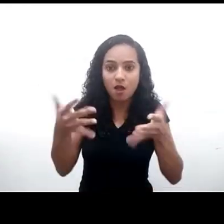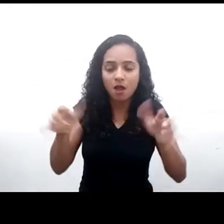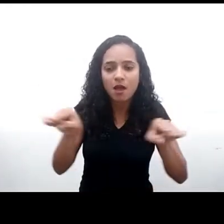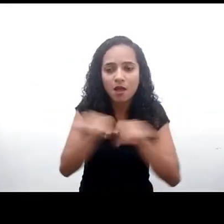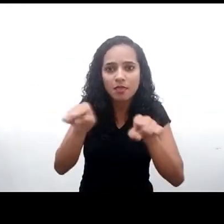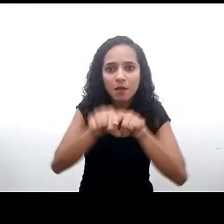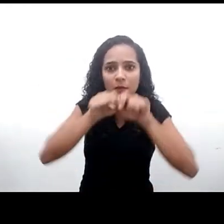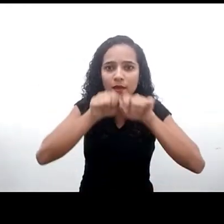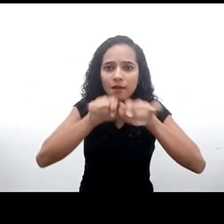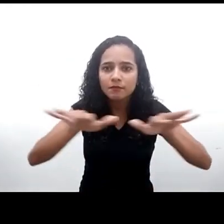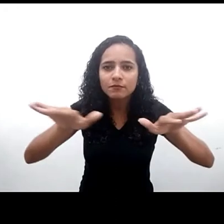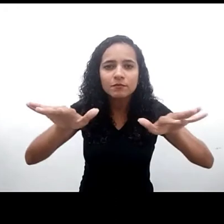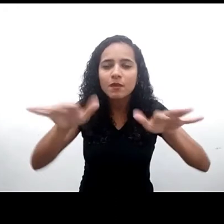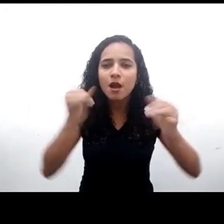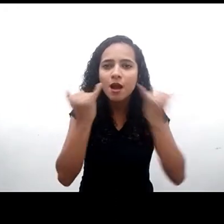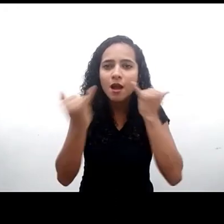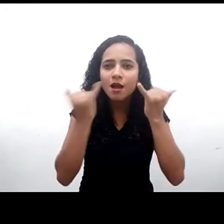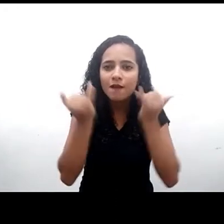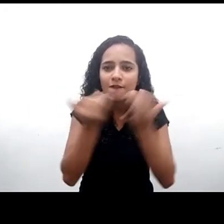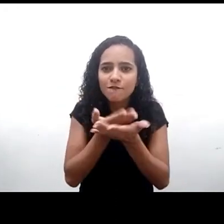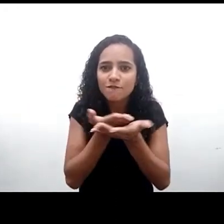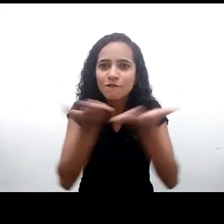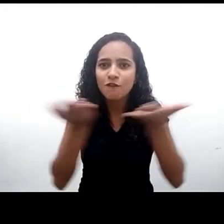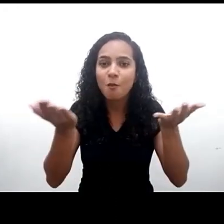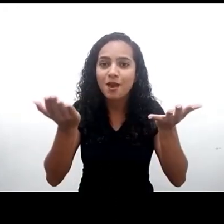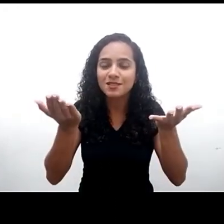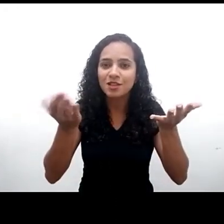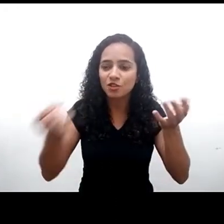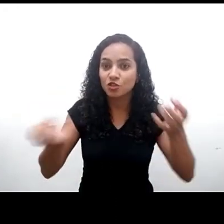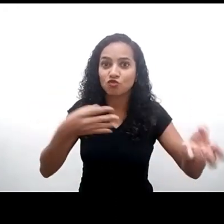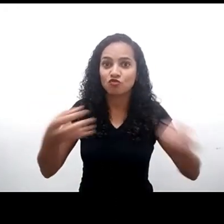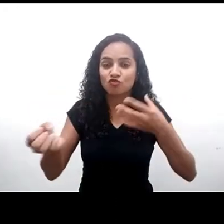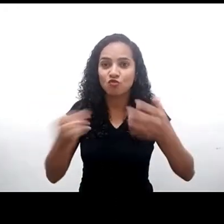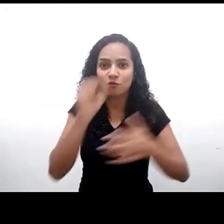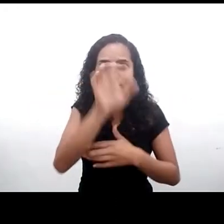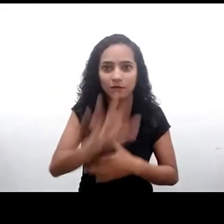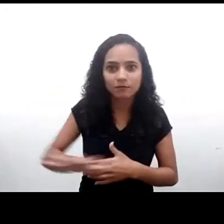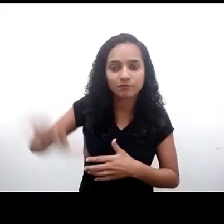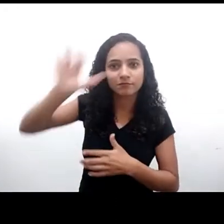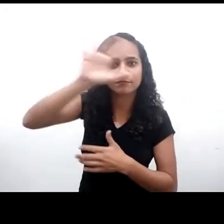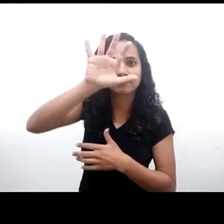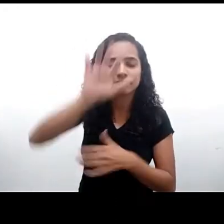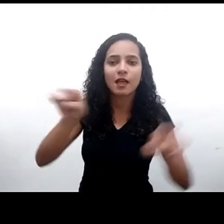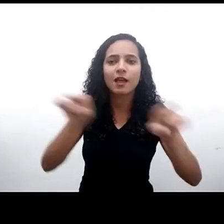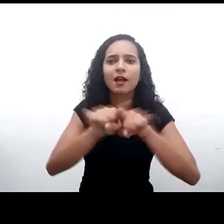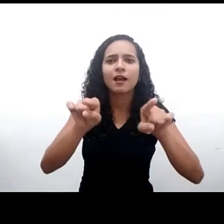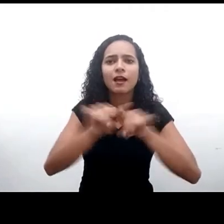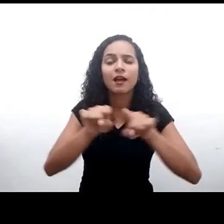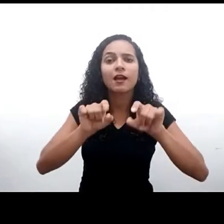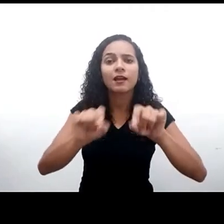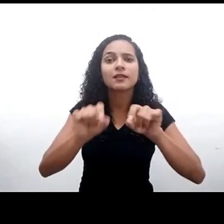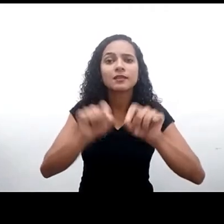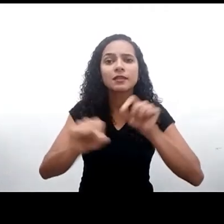deste novo comentário geral. E também por ser